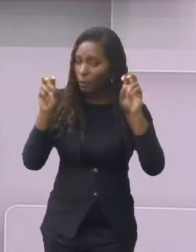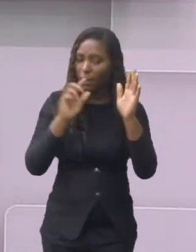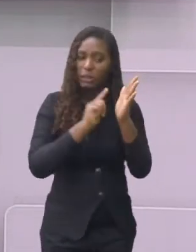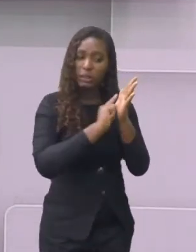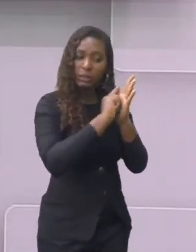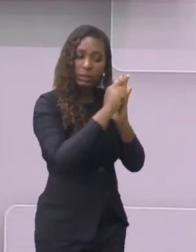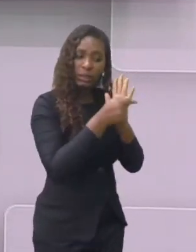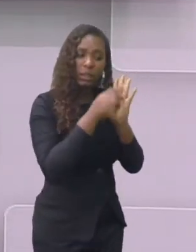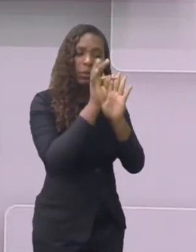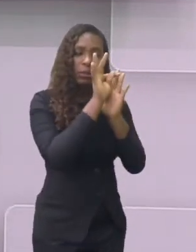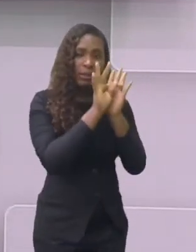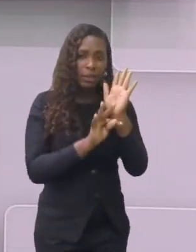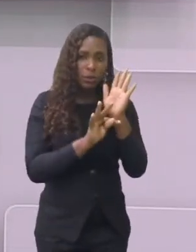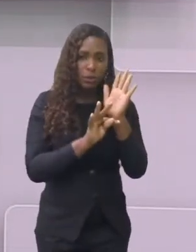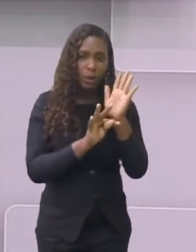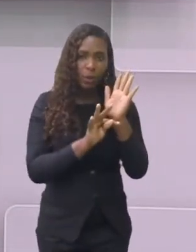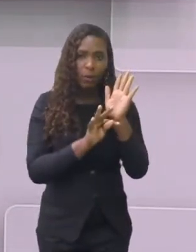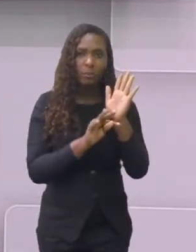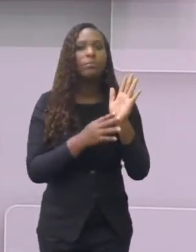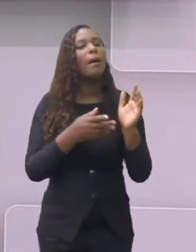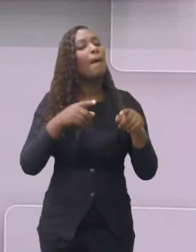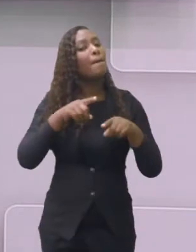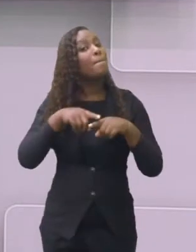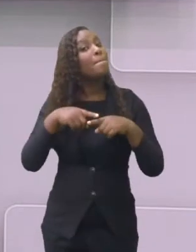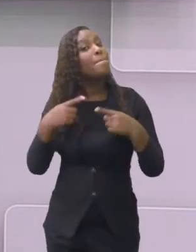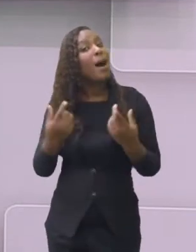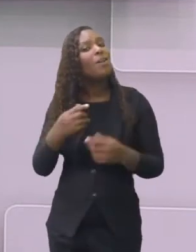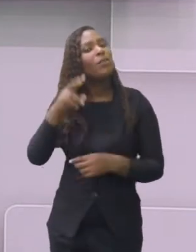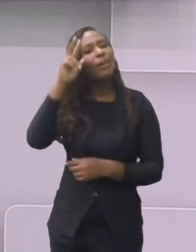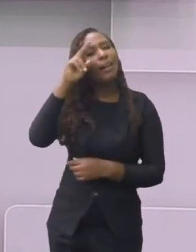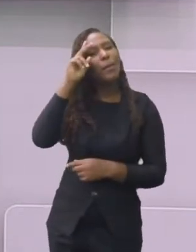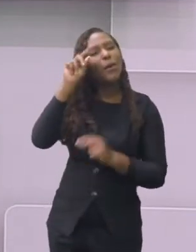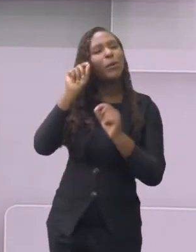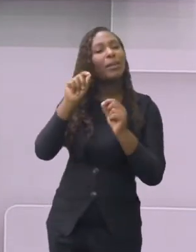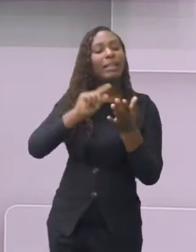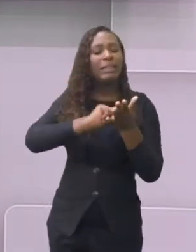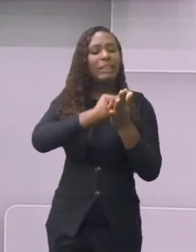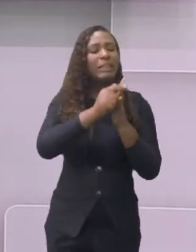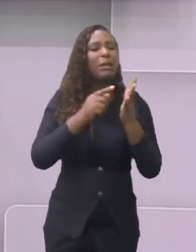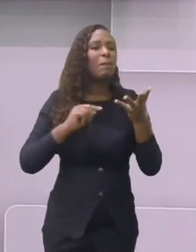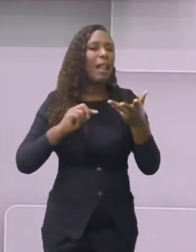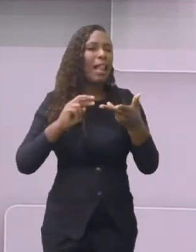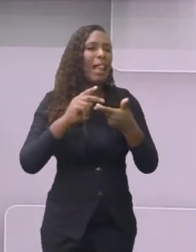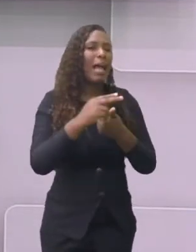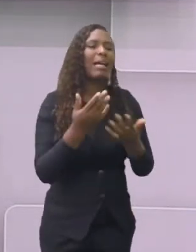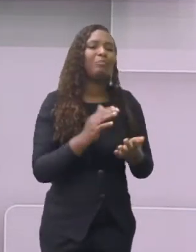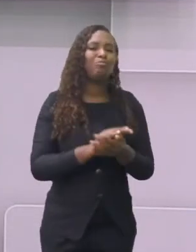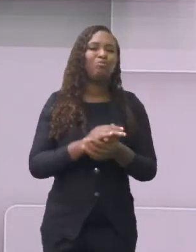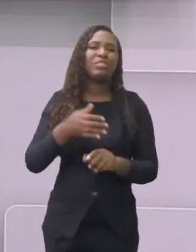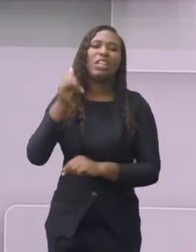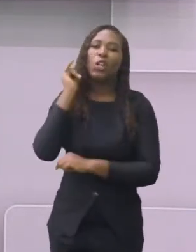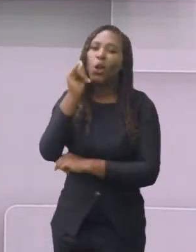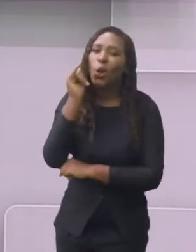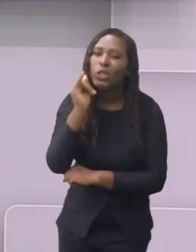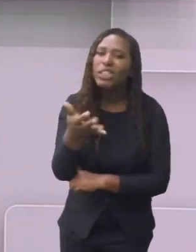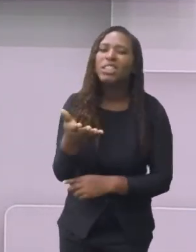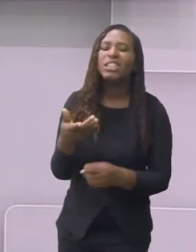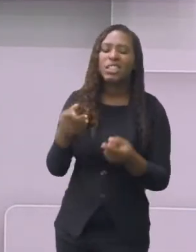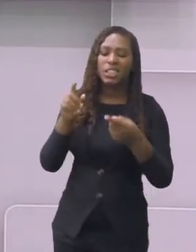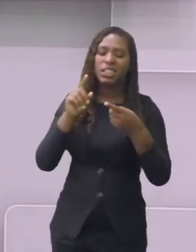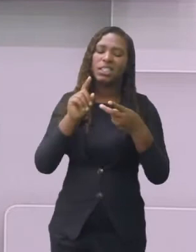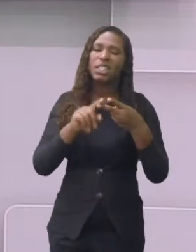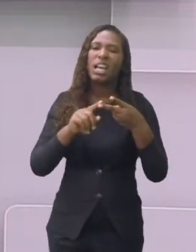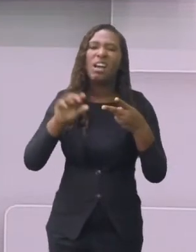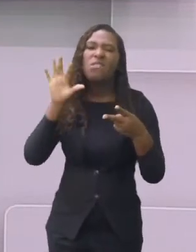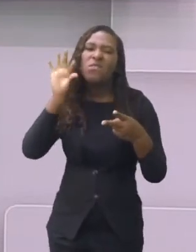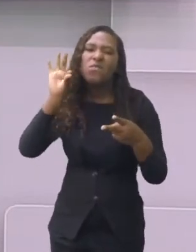vocês aqui que existem diversos tipos de gêneros textuais, que são as notícias, as fábulas, as